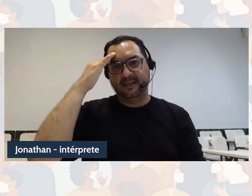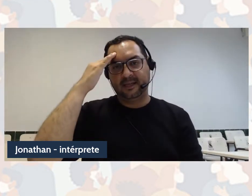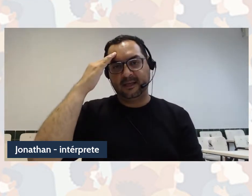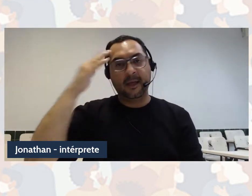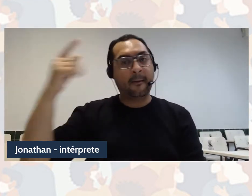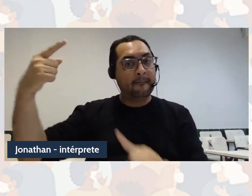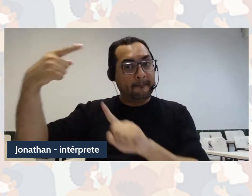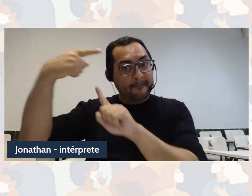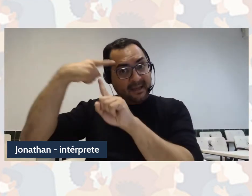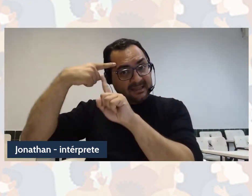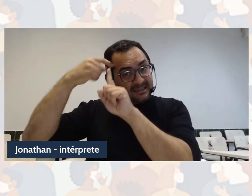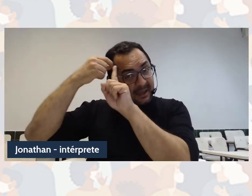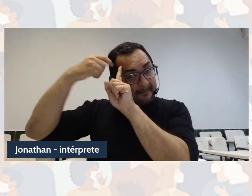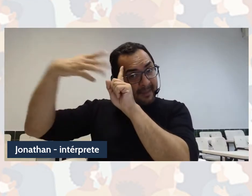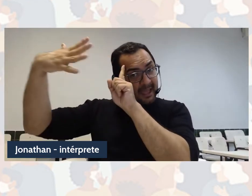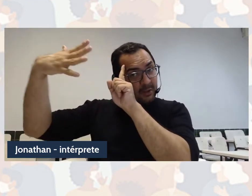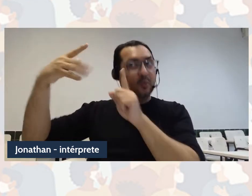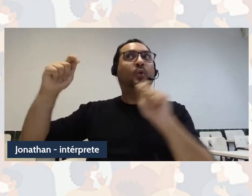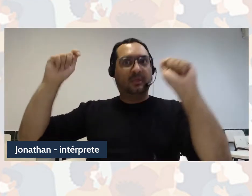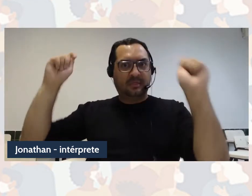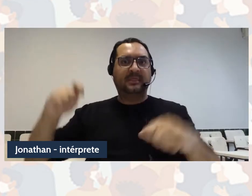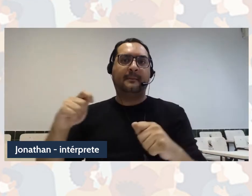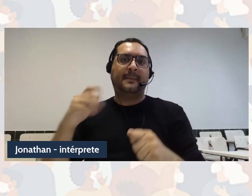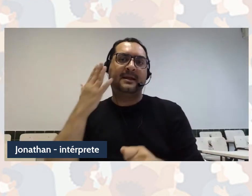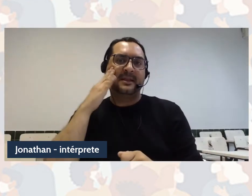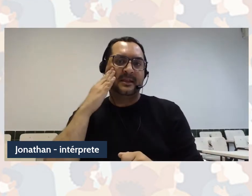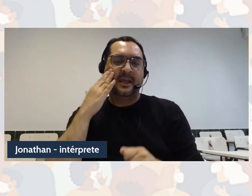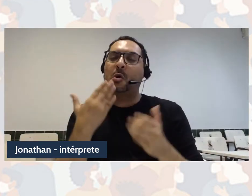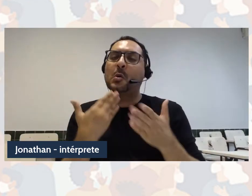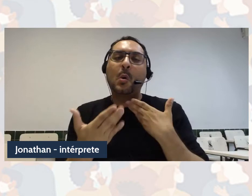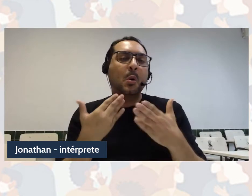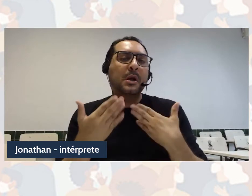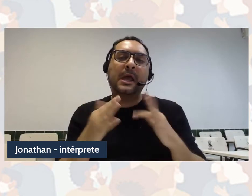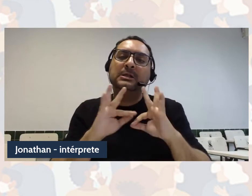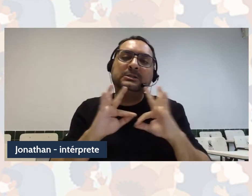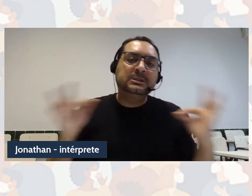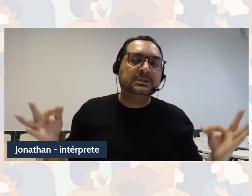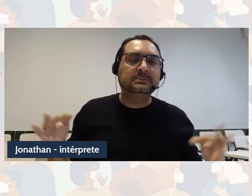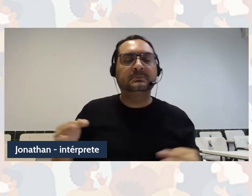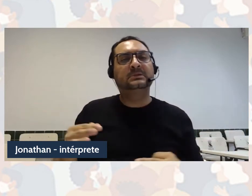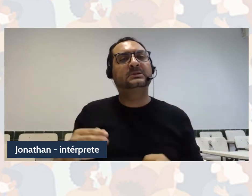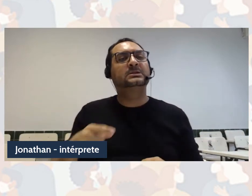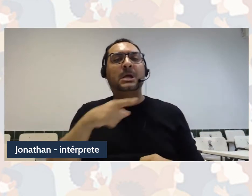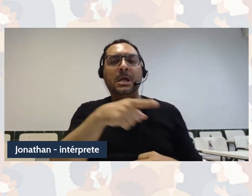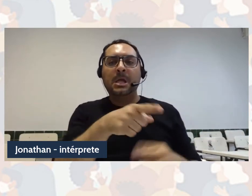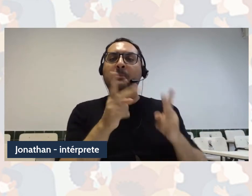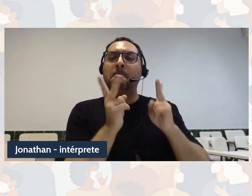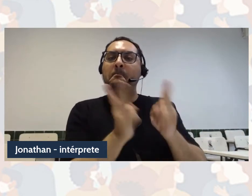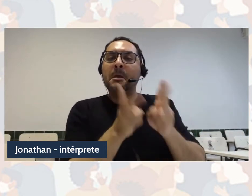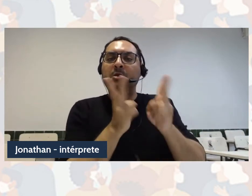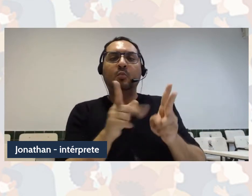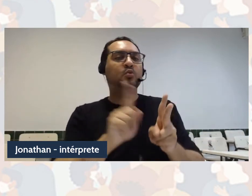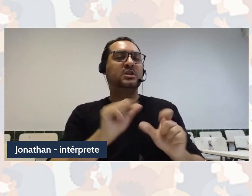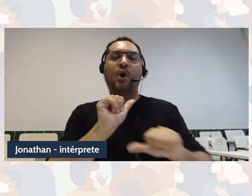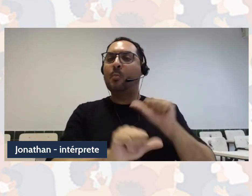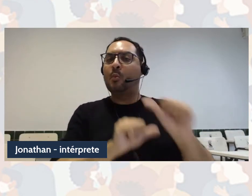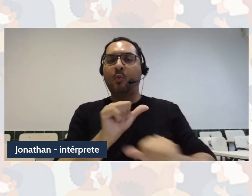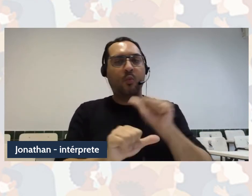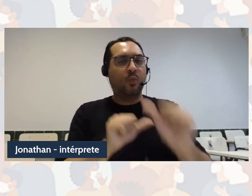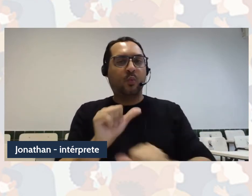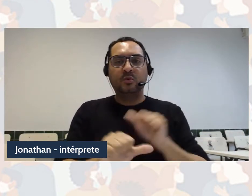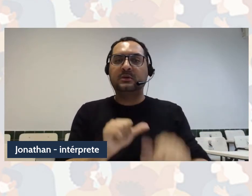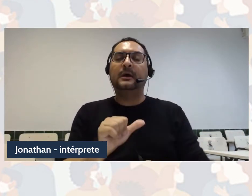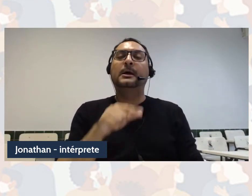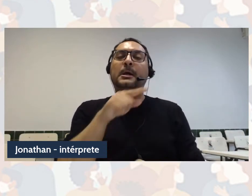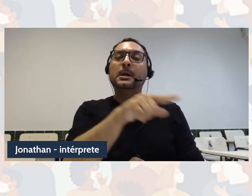ao simples. Simples tijolos elementares inutáveis interagem por meio de simples